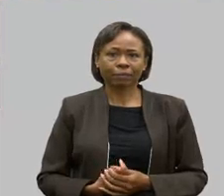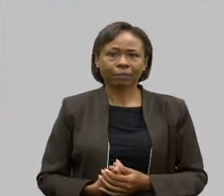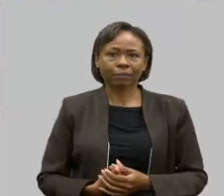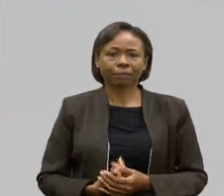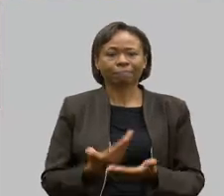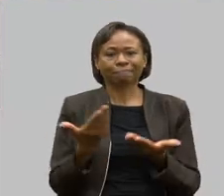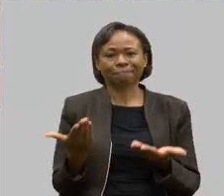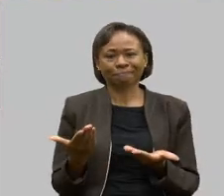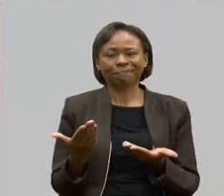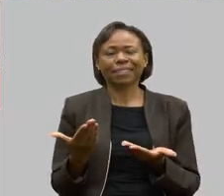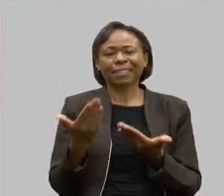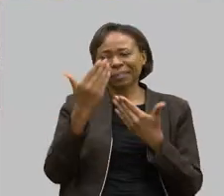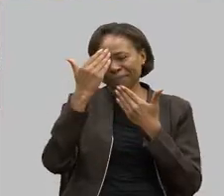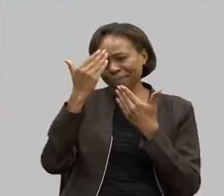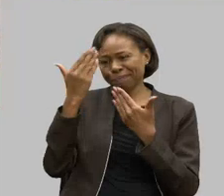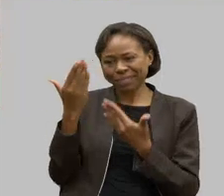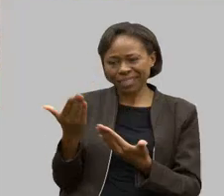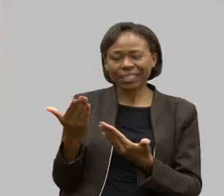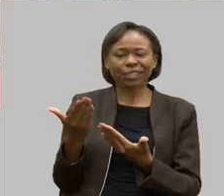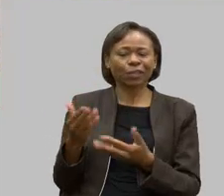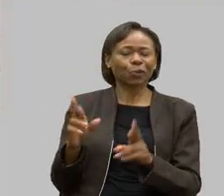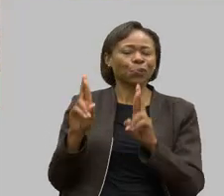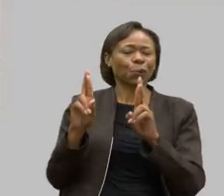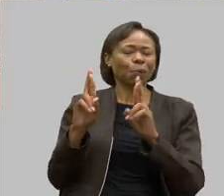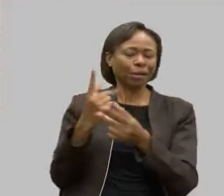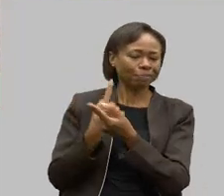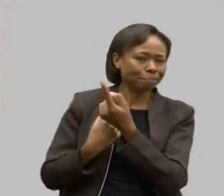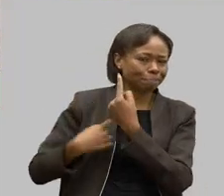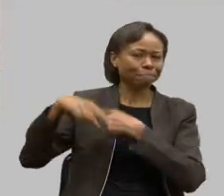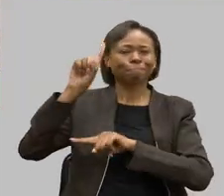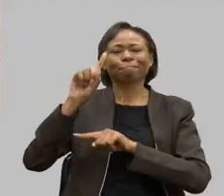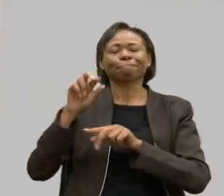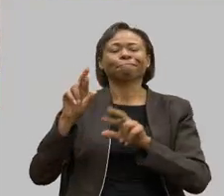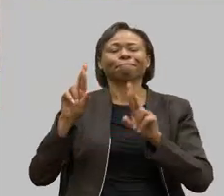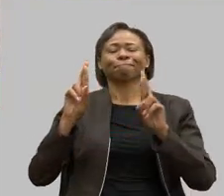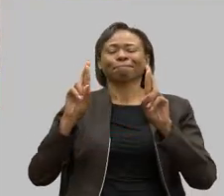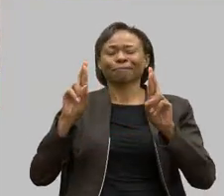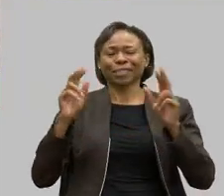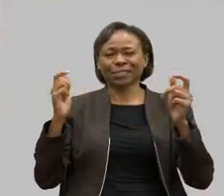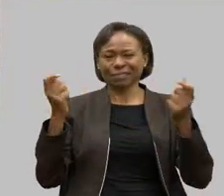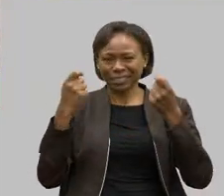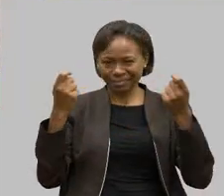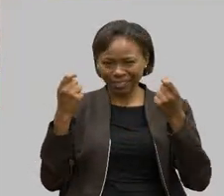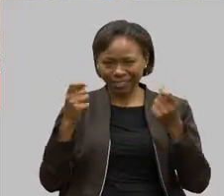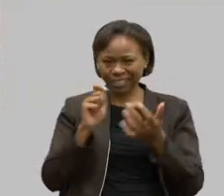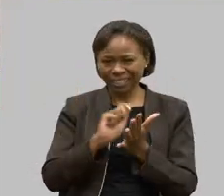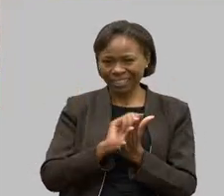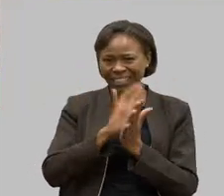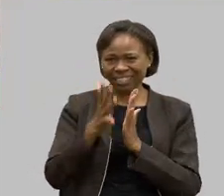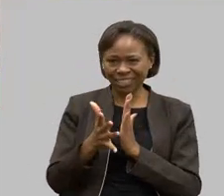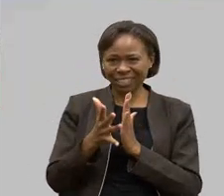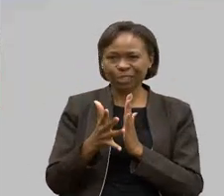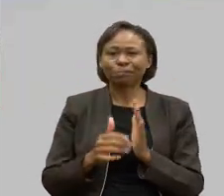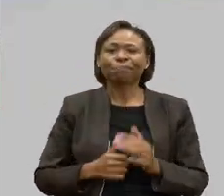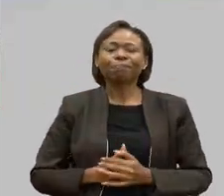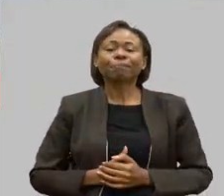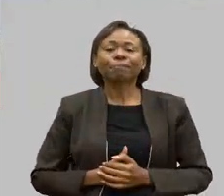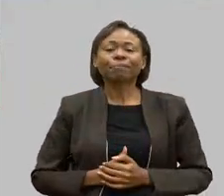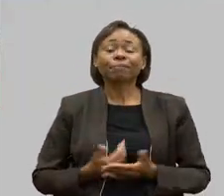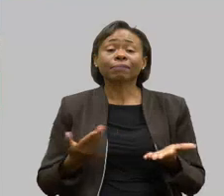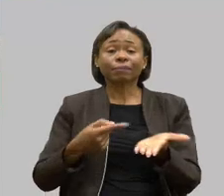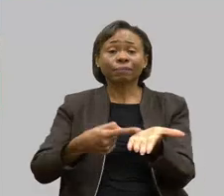Obrigado, Laís. Que seja um sucesso o seu festival, Acesse a BH, viu? Então, vamos convidar aqui